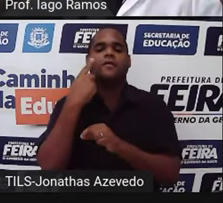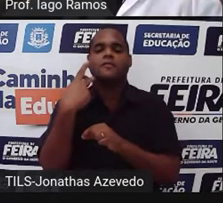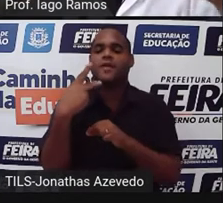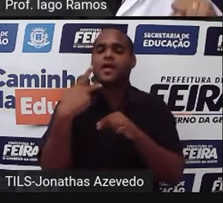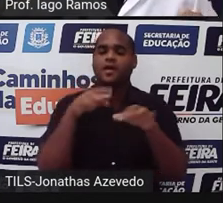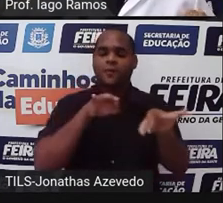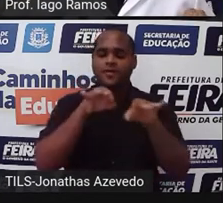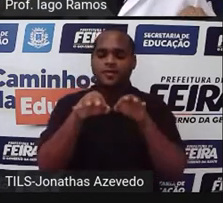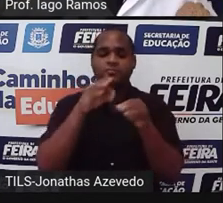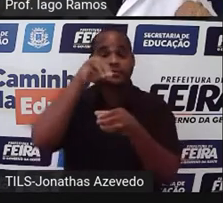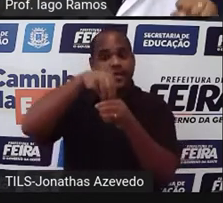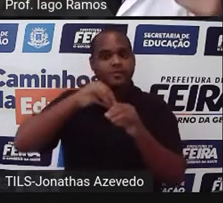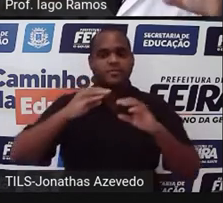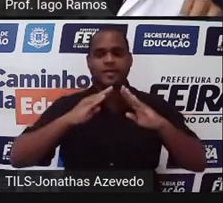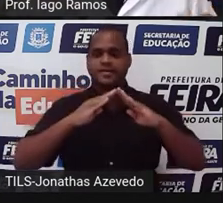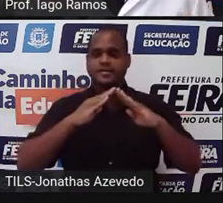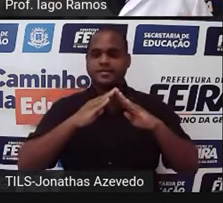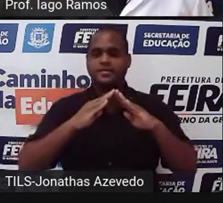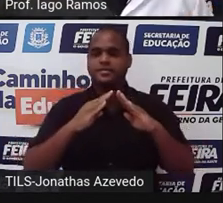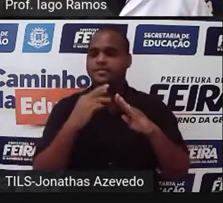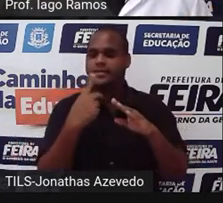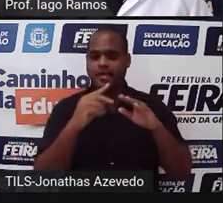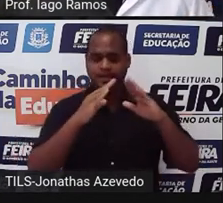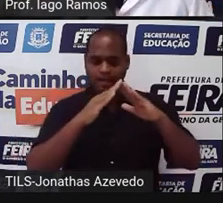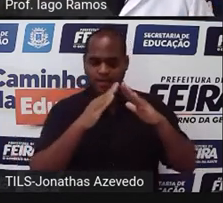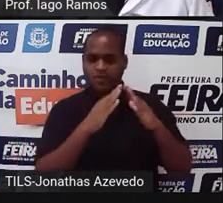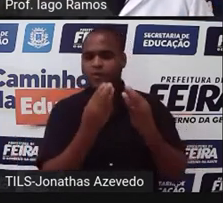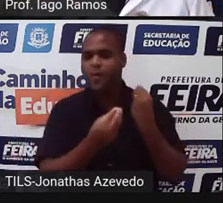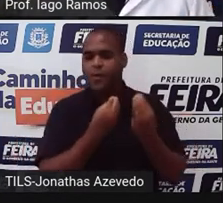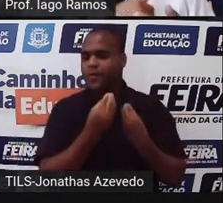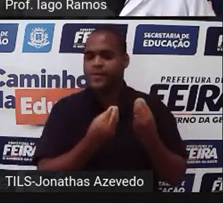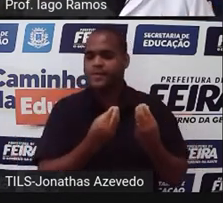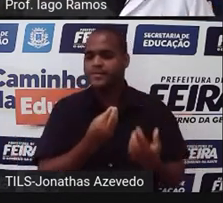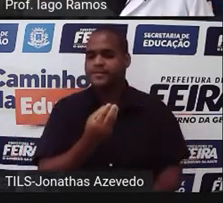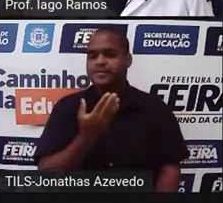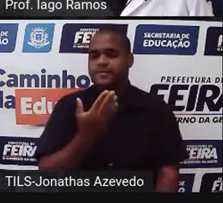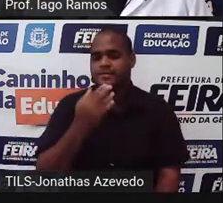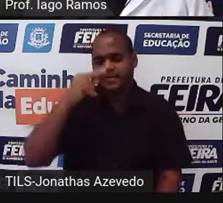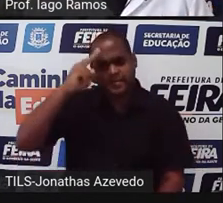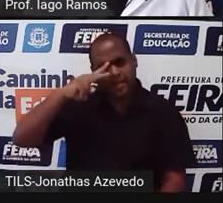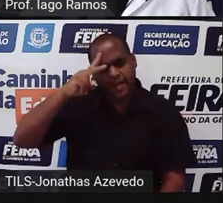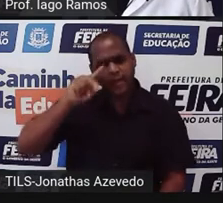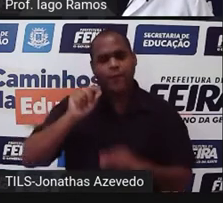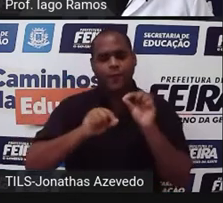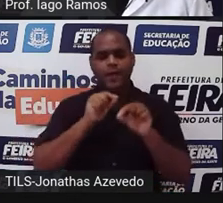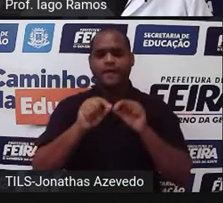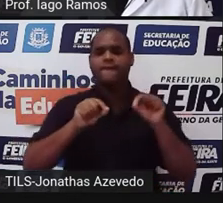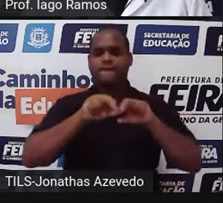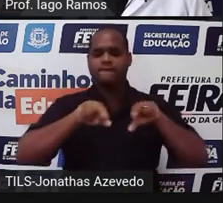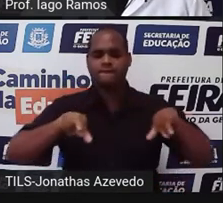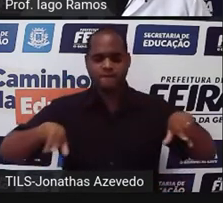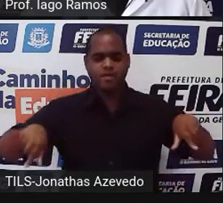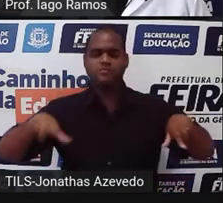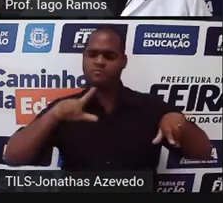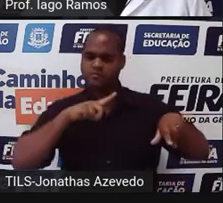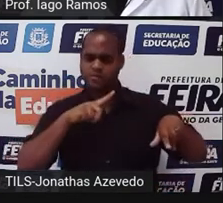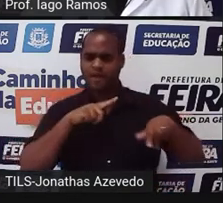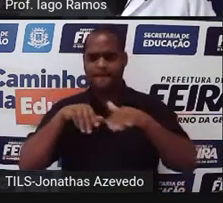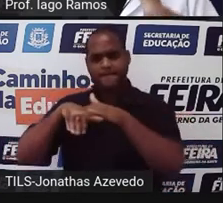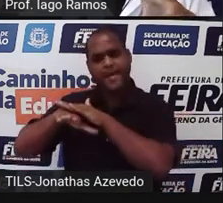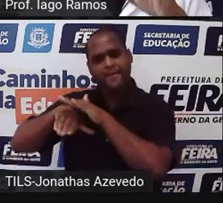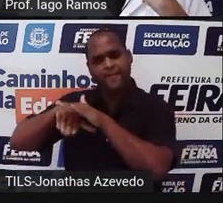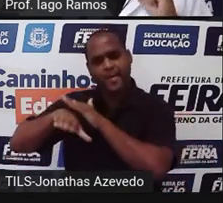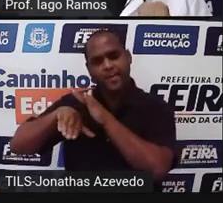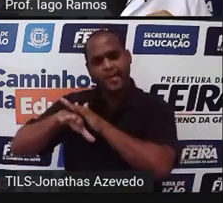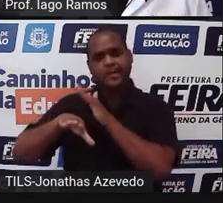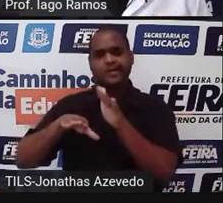dentro da casa, né? Onde você mora. Você lembra onde é que você guarda seus pertences? Você